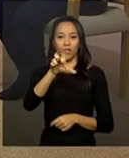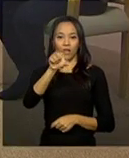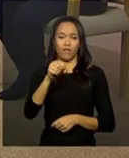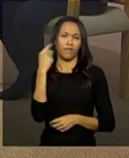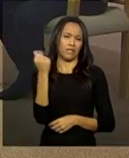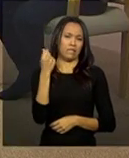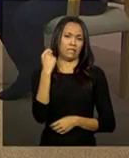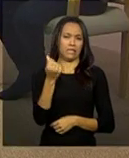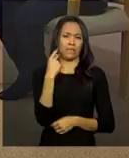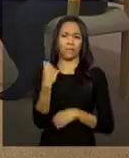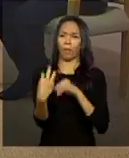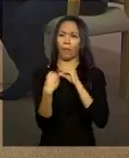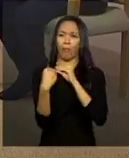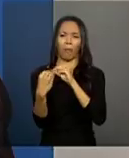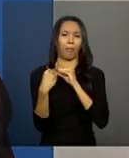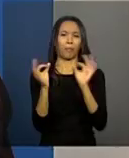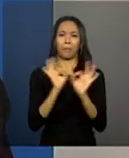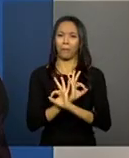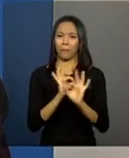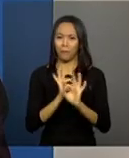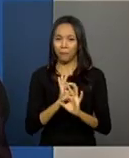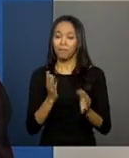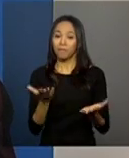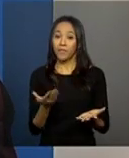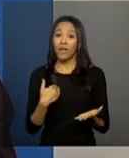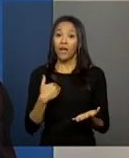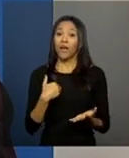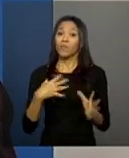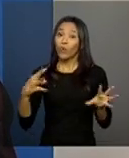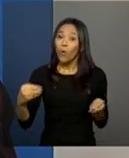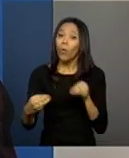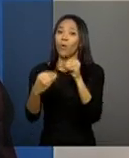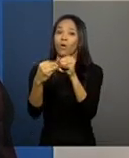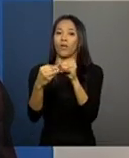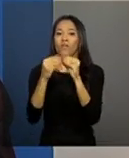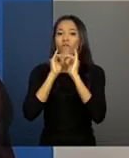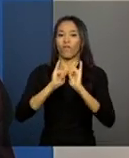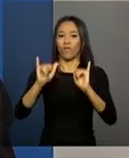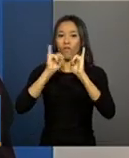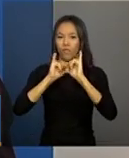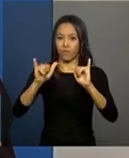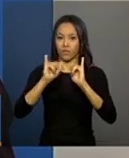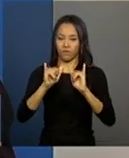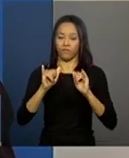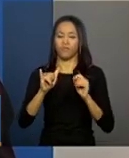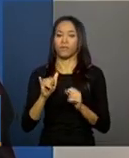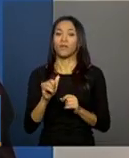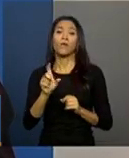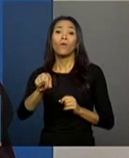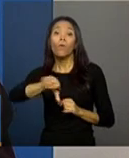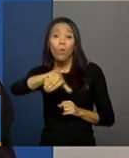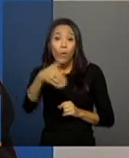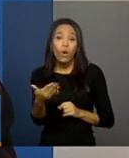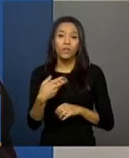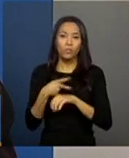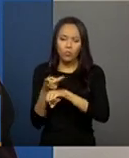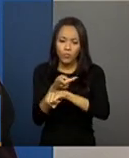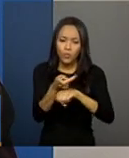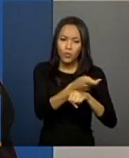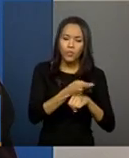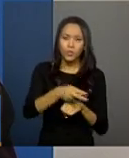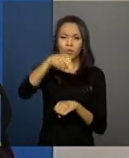conversado no passado. E, complementando a fala do Luiz, que quando se busca pelo NIS do